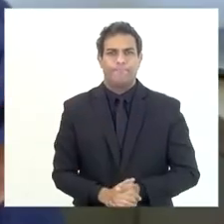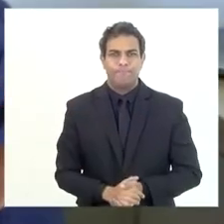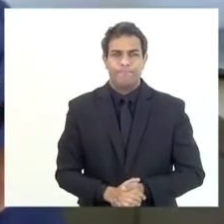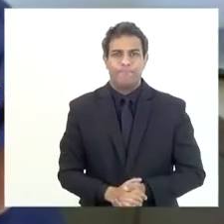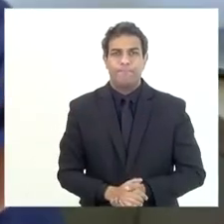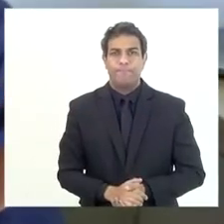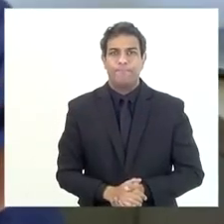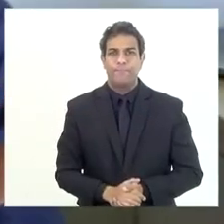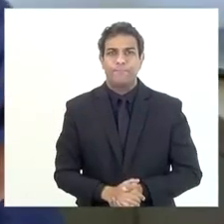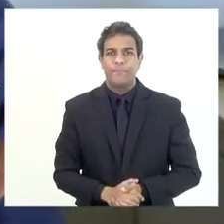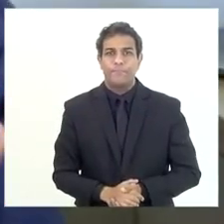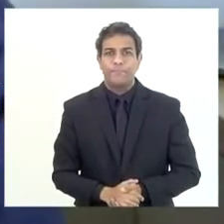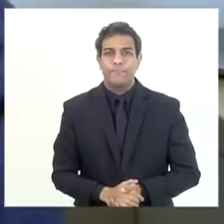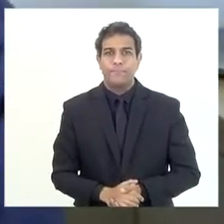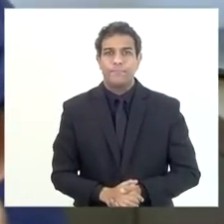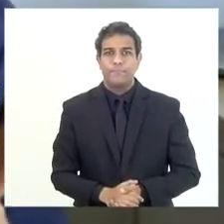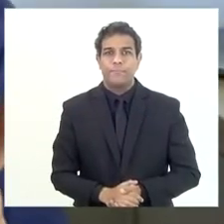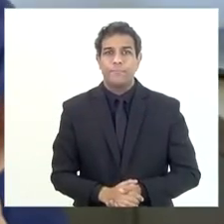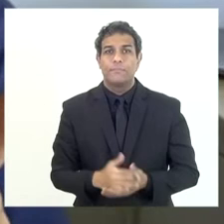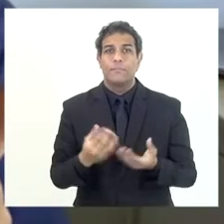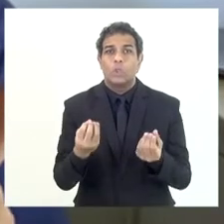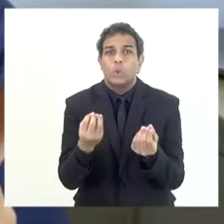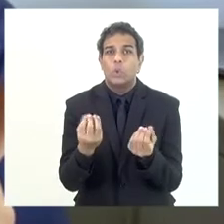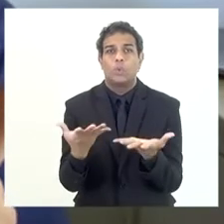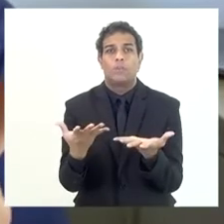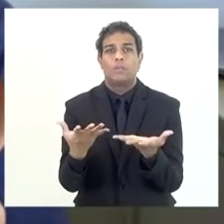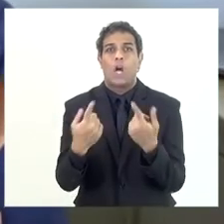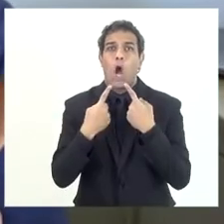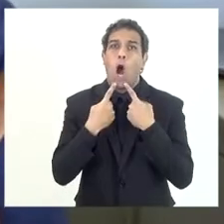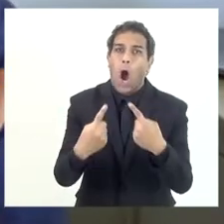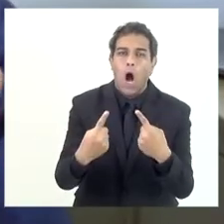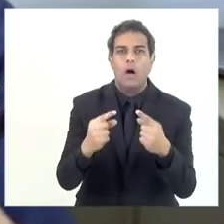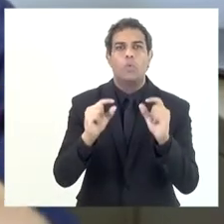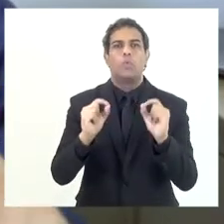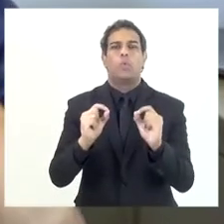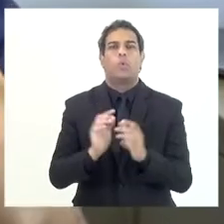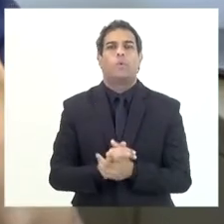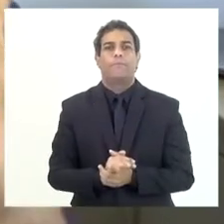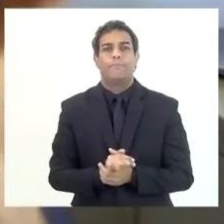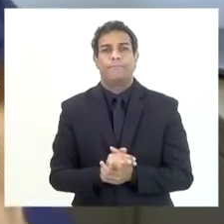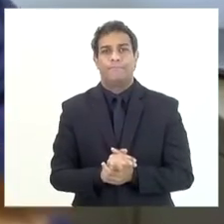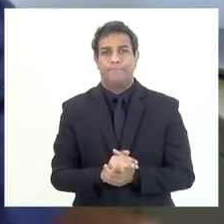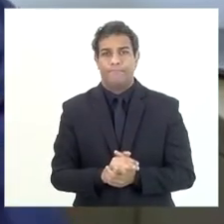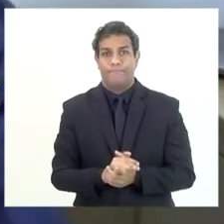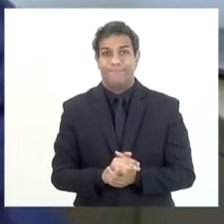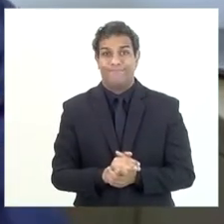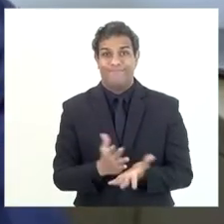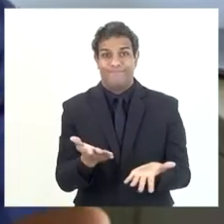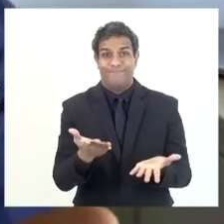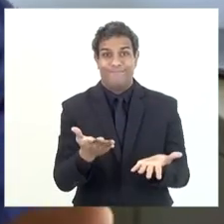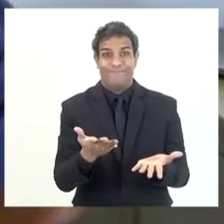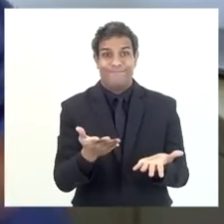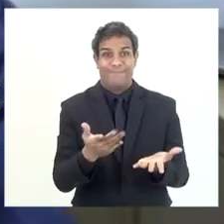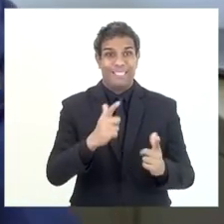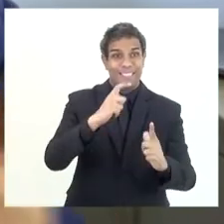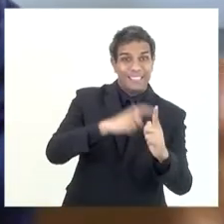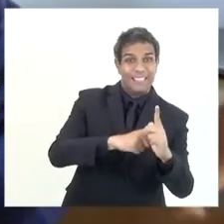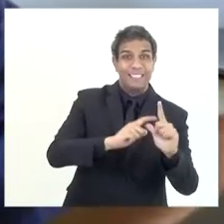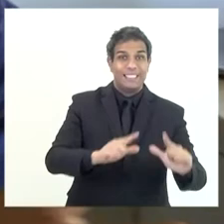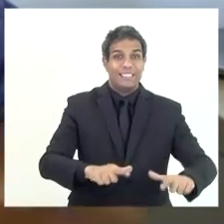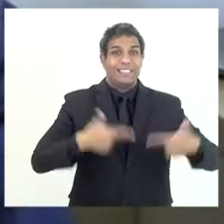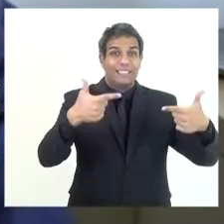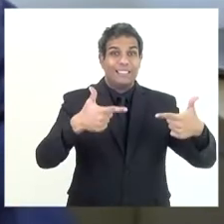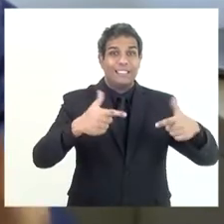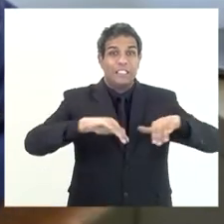vermelho, para que não tivesse essa polêmica, que o lançamento na dívida ativa fosse